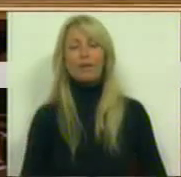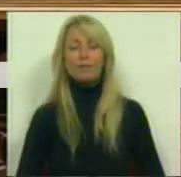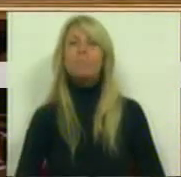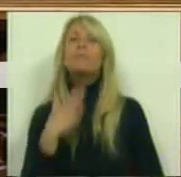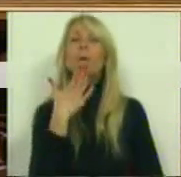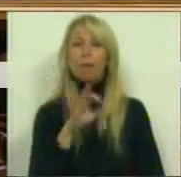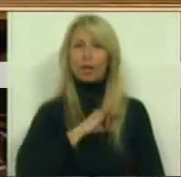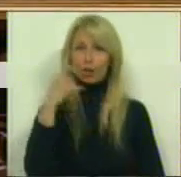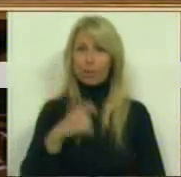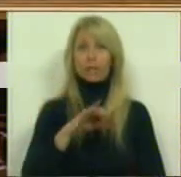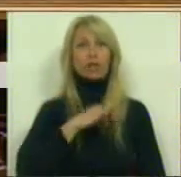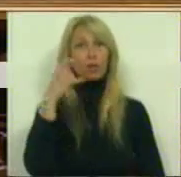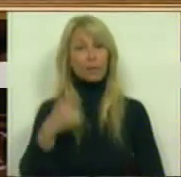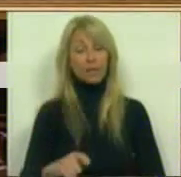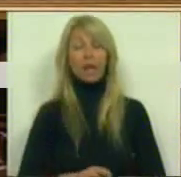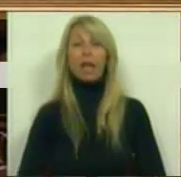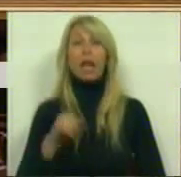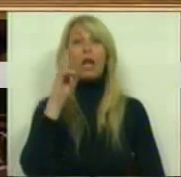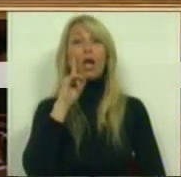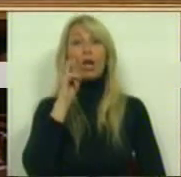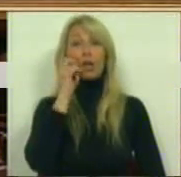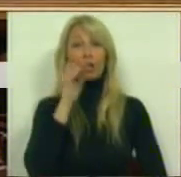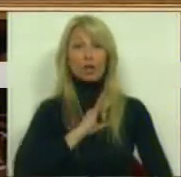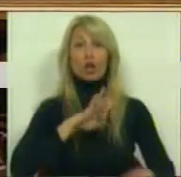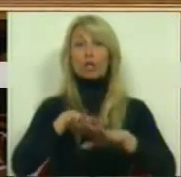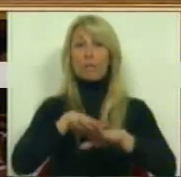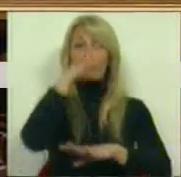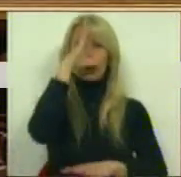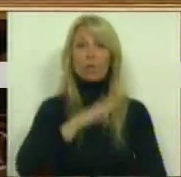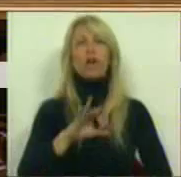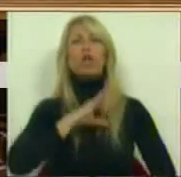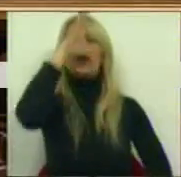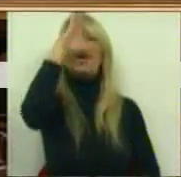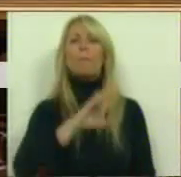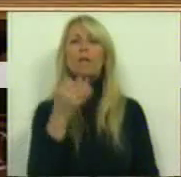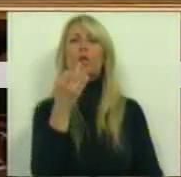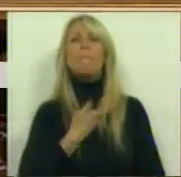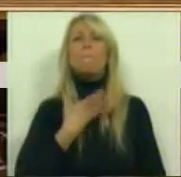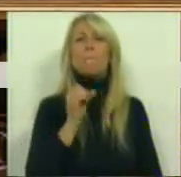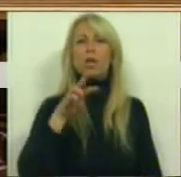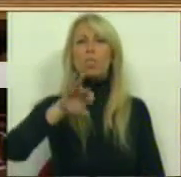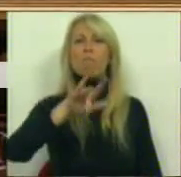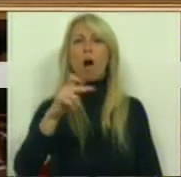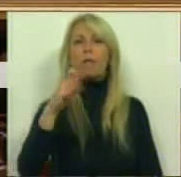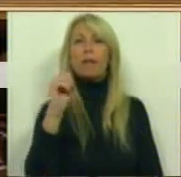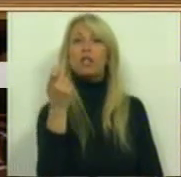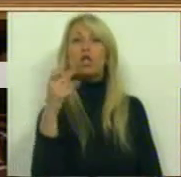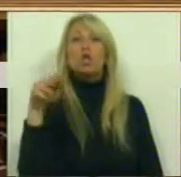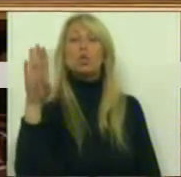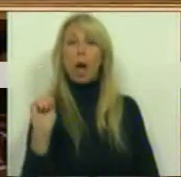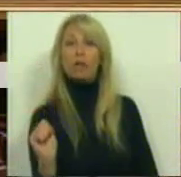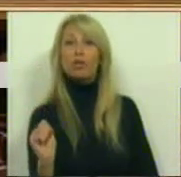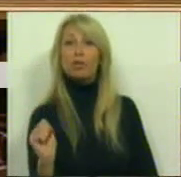Muito obrigada, Sr. Presidente, Sr. Presidente, Srs. Membros do Governo, Sr. Ministro Pedro Mata Soares passou